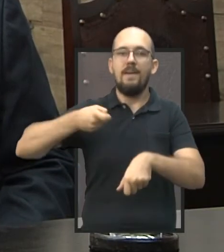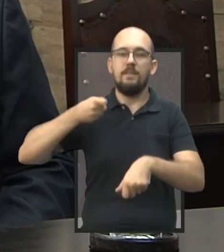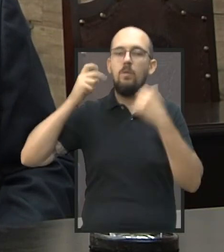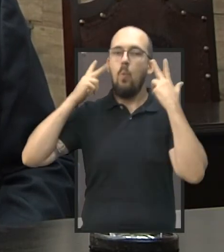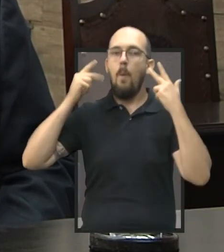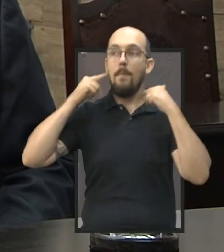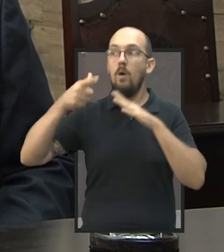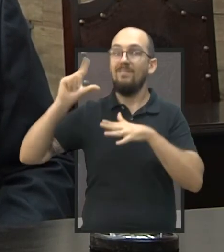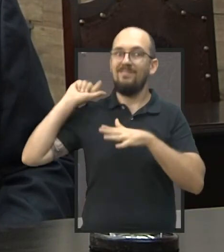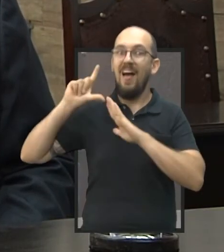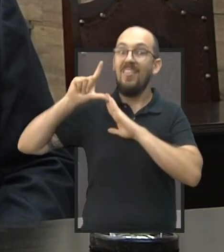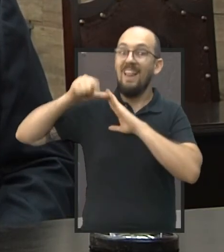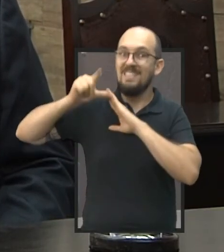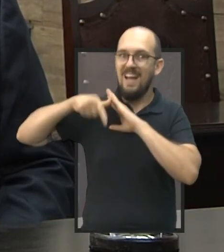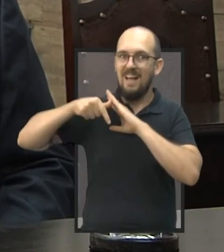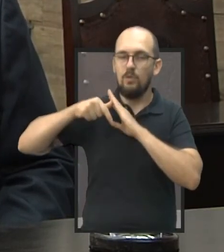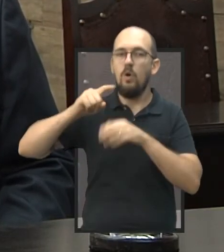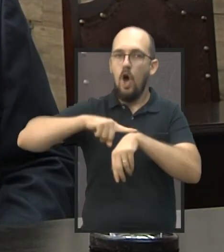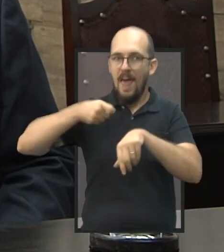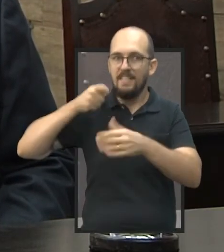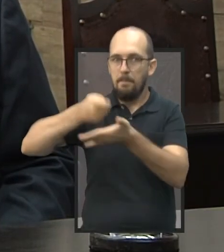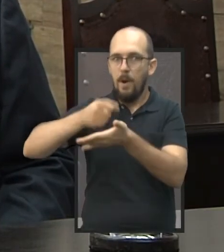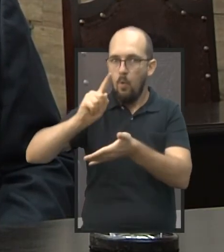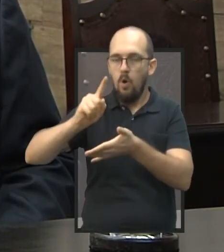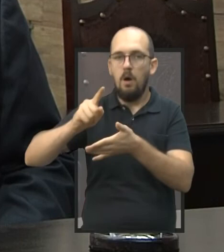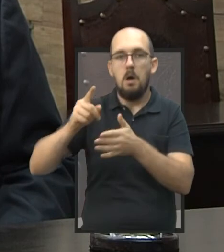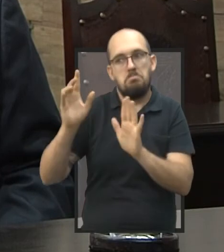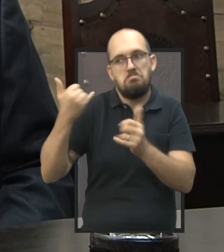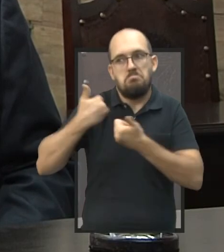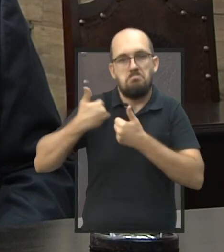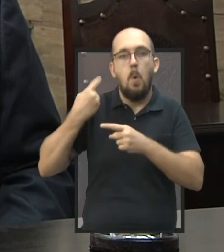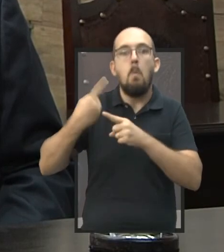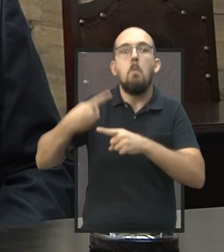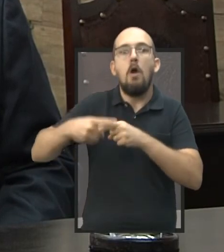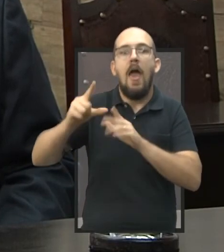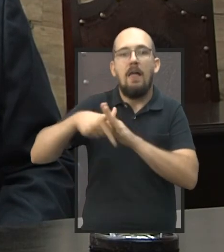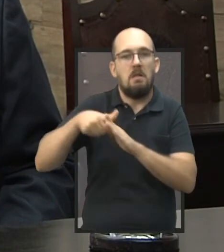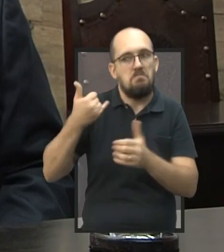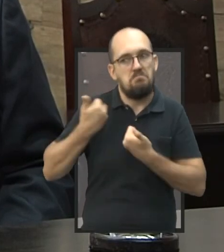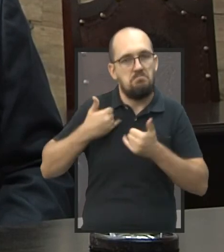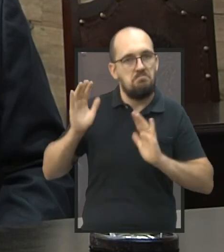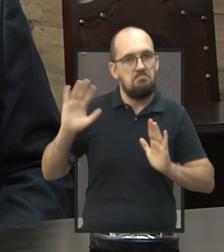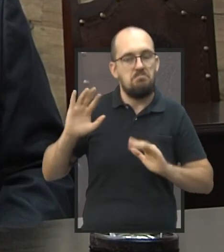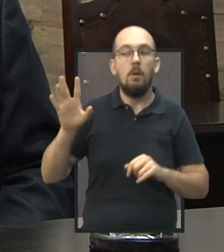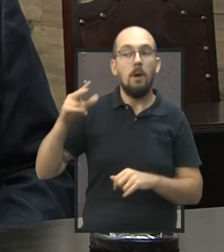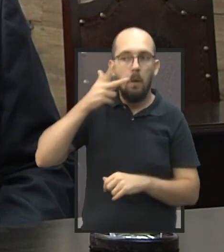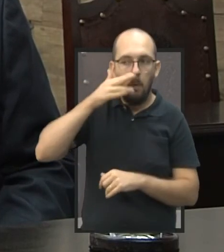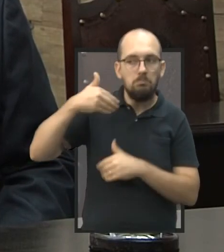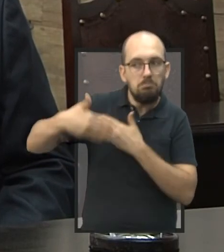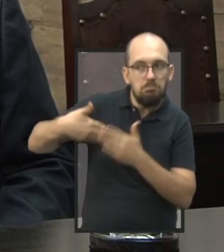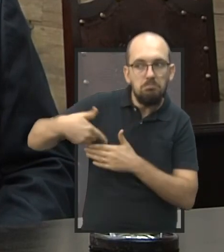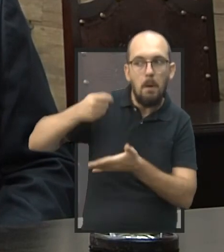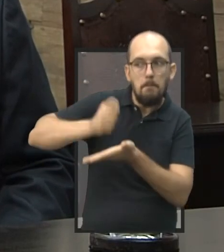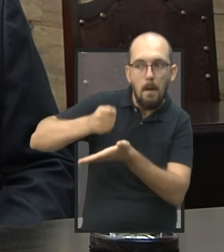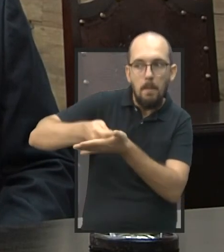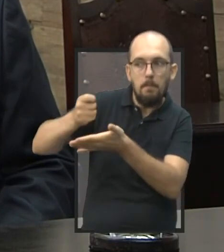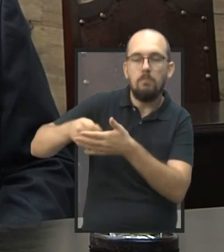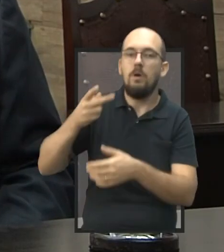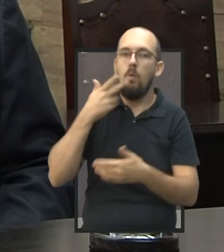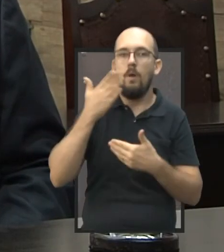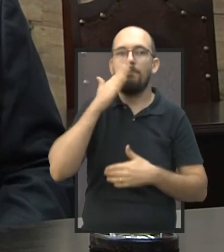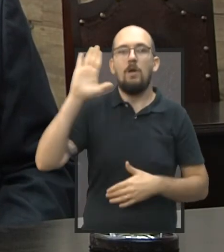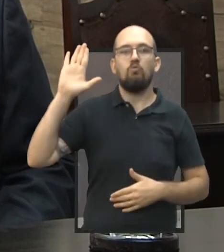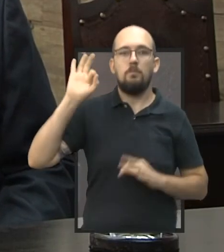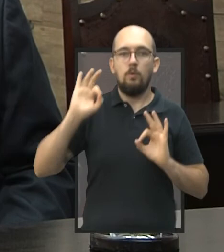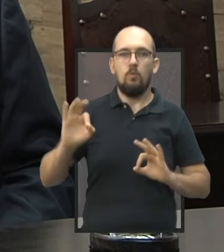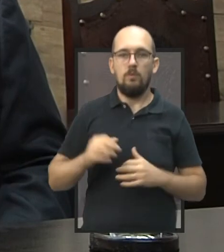as que estavam atrasadas também vão ser regularizadas. Não informaram o motivo desse atraso, mas eu acredito que estão colocando em ordem a situação, assumiram